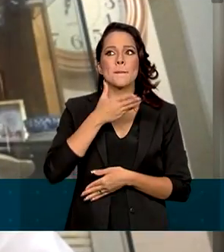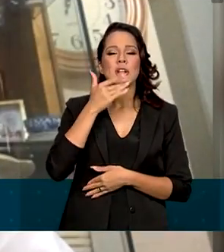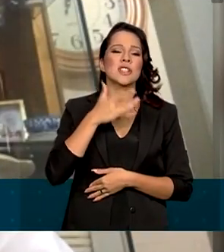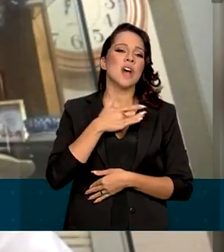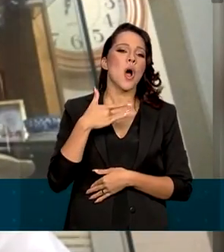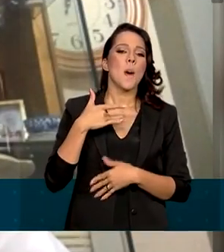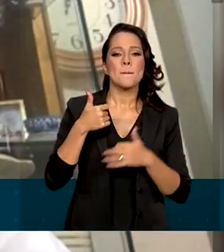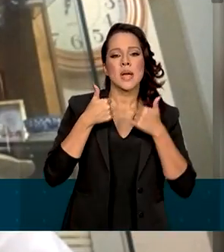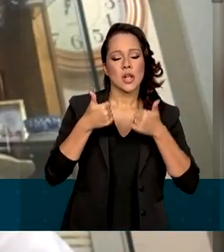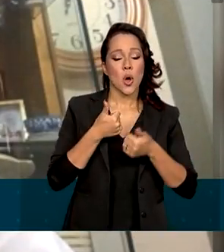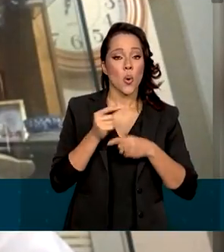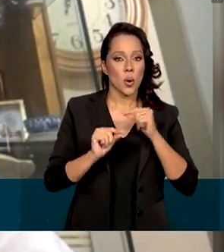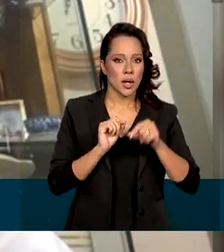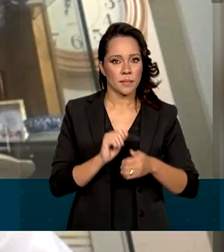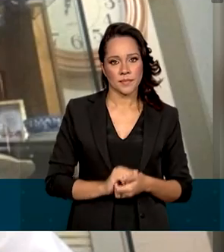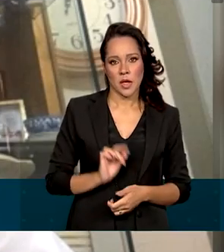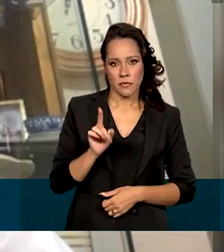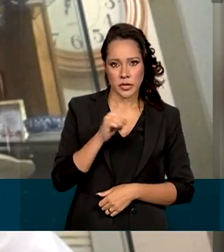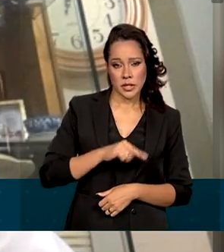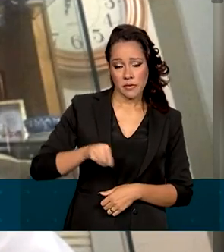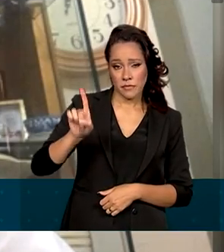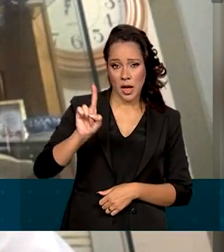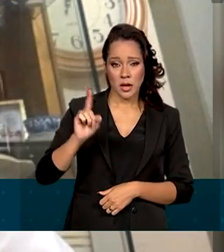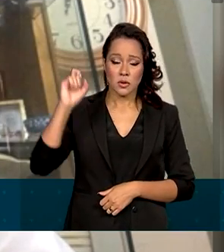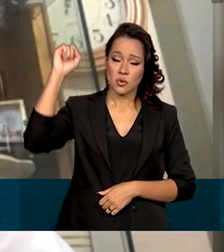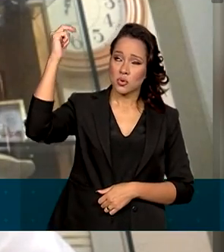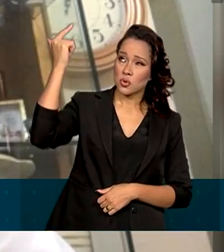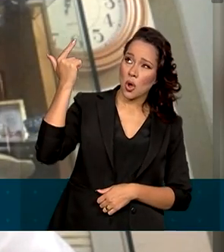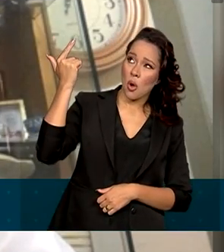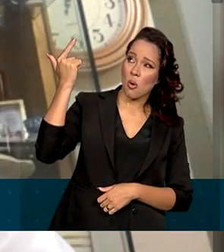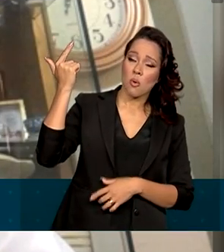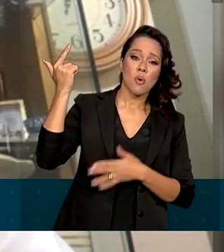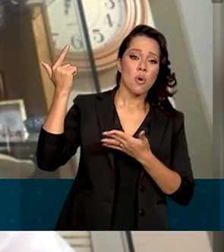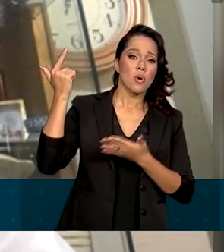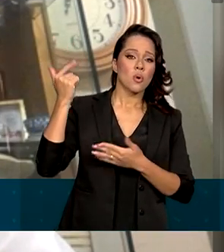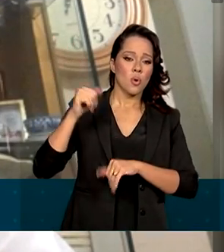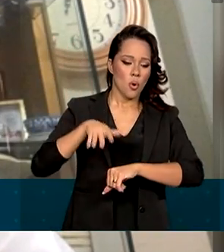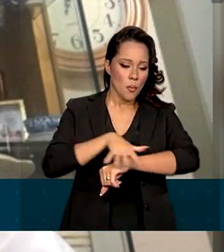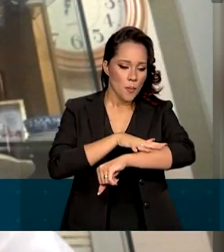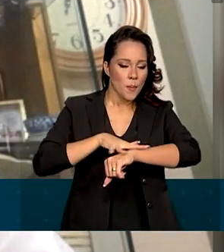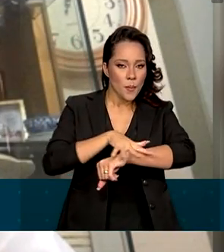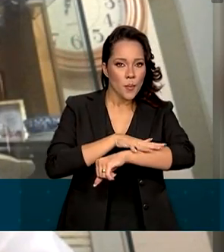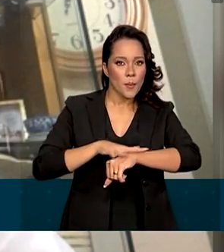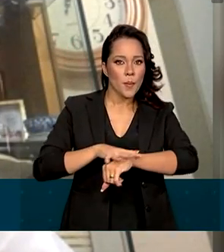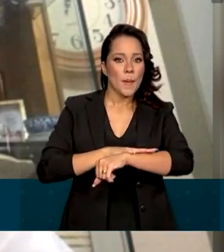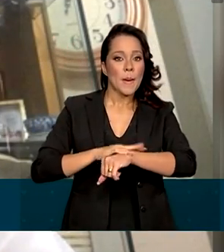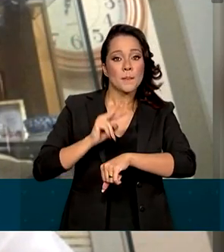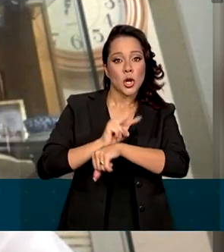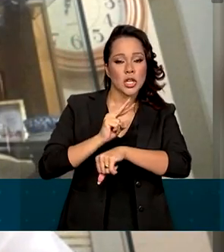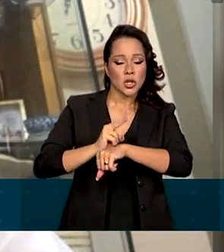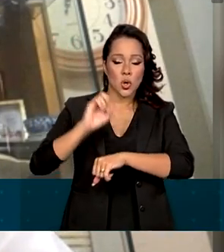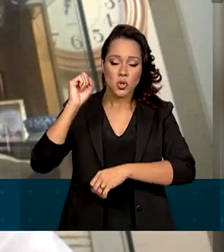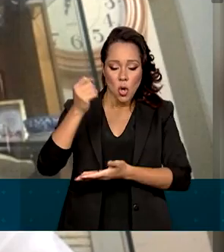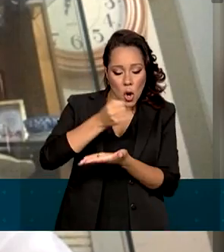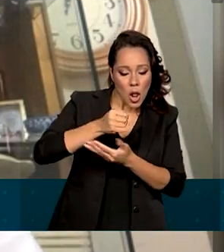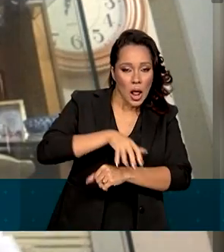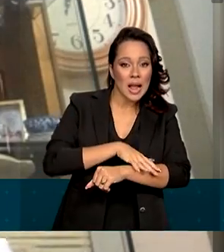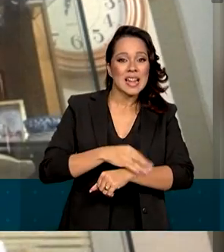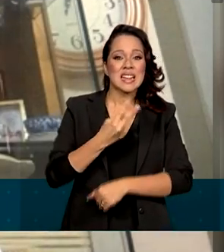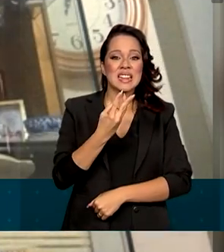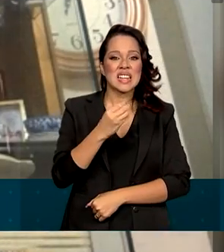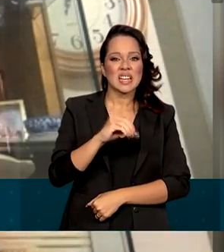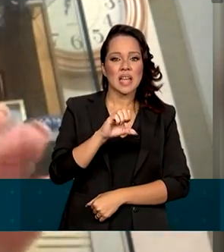saudável? Seria você se expor ao sol com FPS 30, com filtro solar 30, tá?